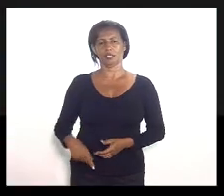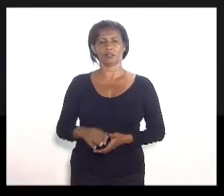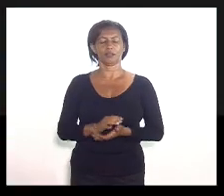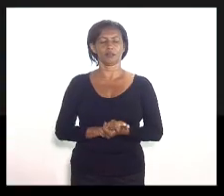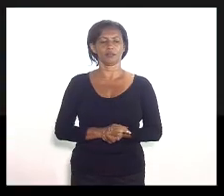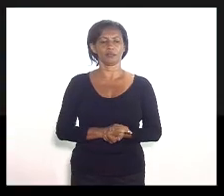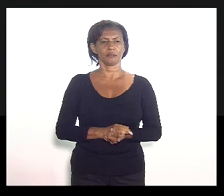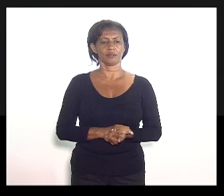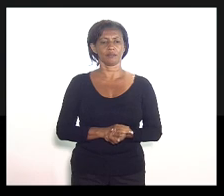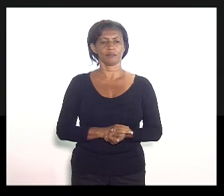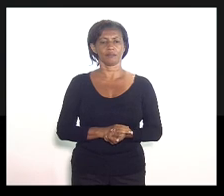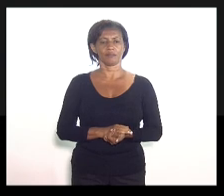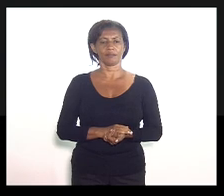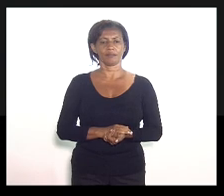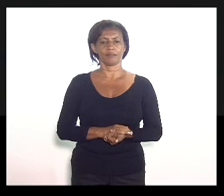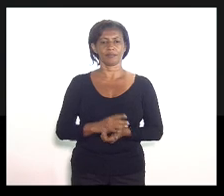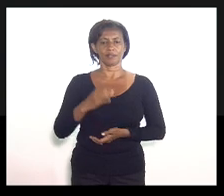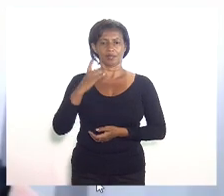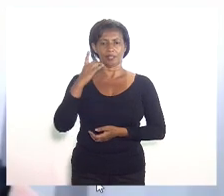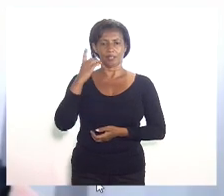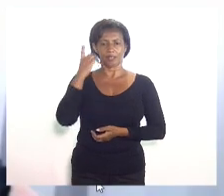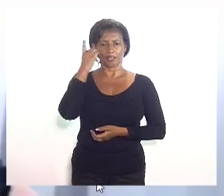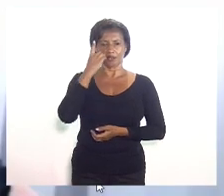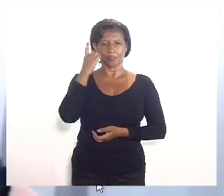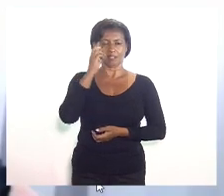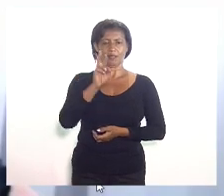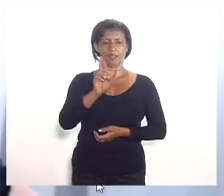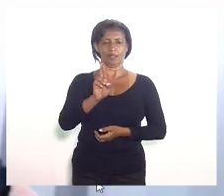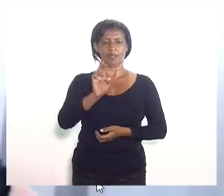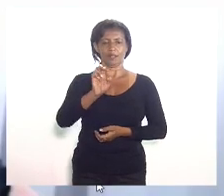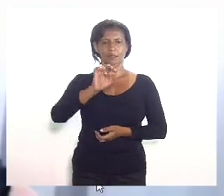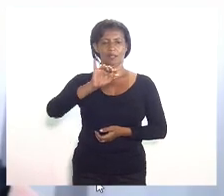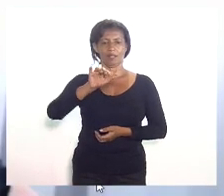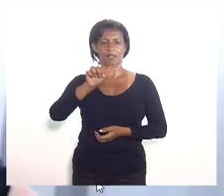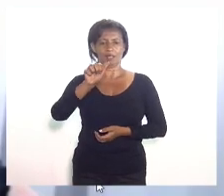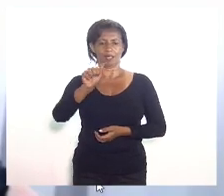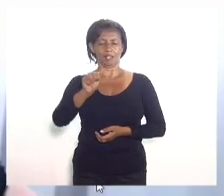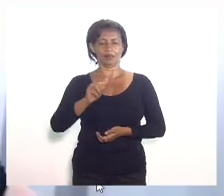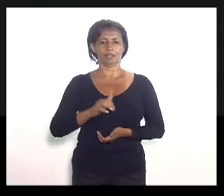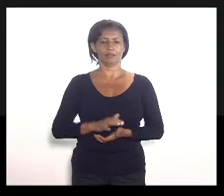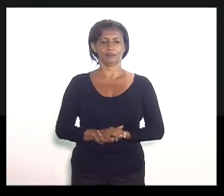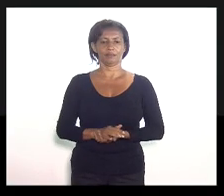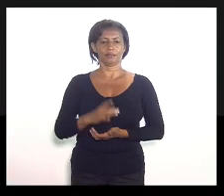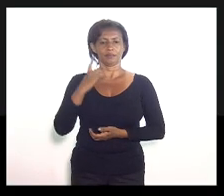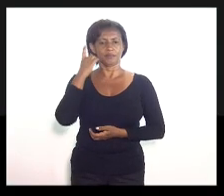deputadas. A deputada Renata Souza, a deputada Lucinha, para a sua manifestação.